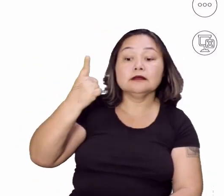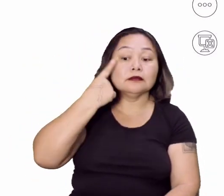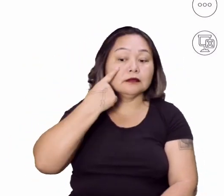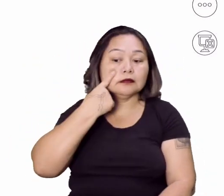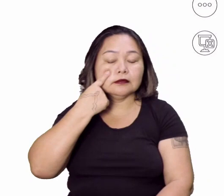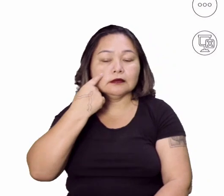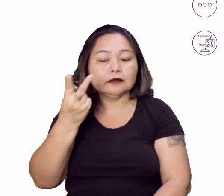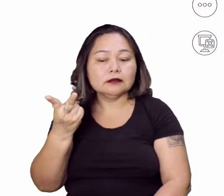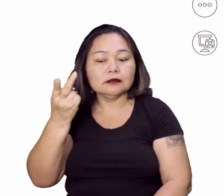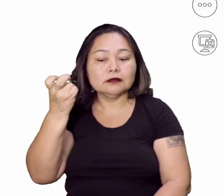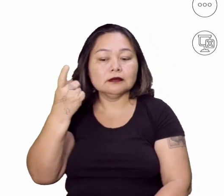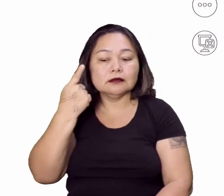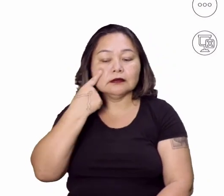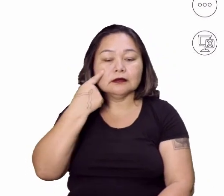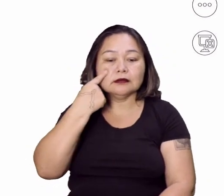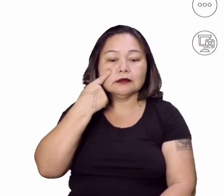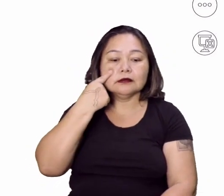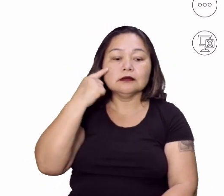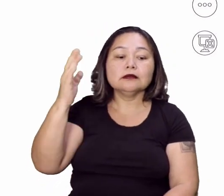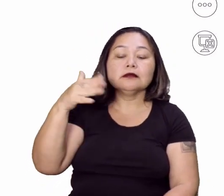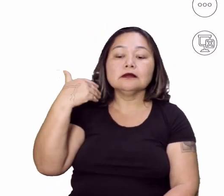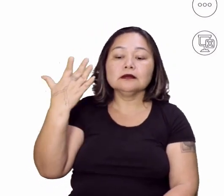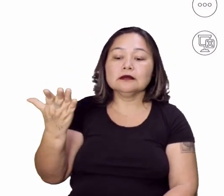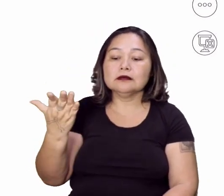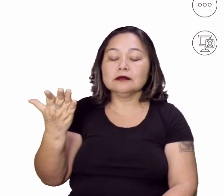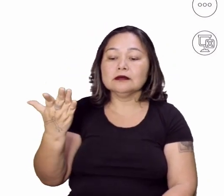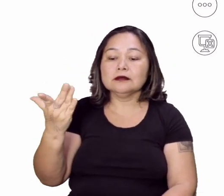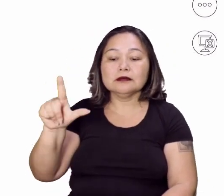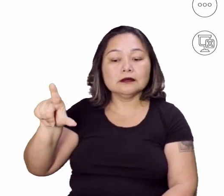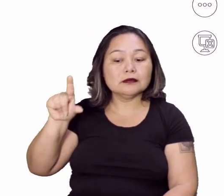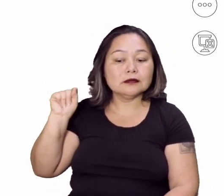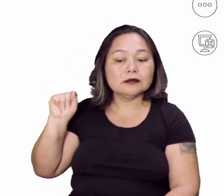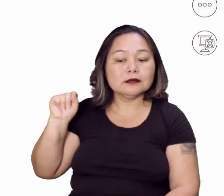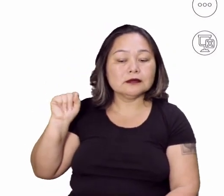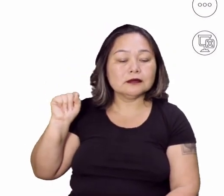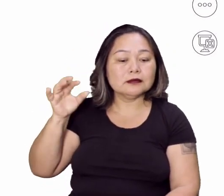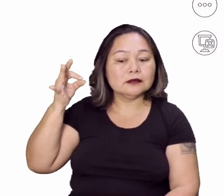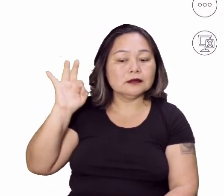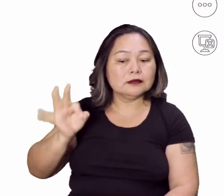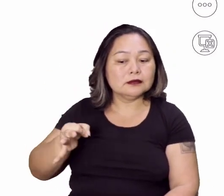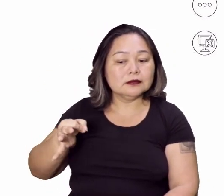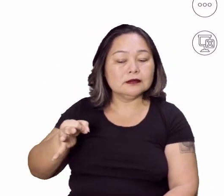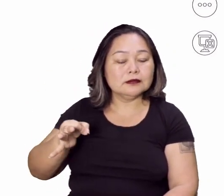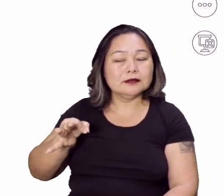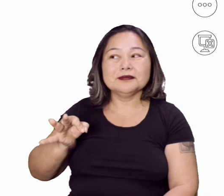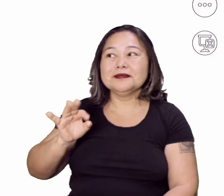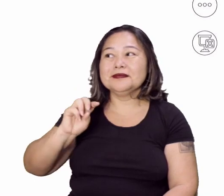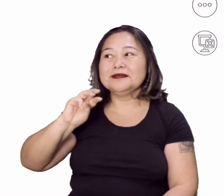perceber, vermos qual é a alternativa correta, valendo um milhão. Tô brincando, gente.